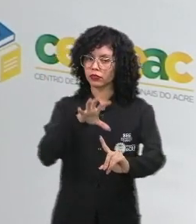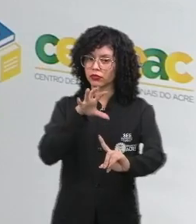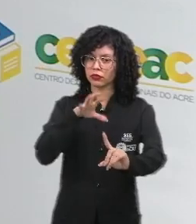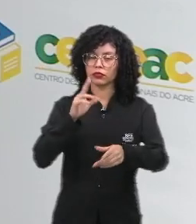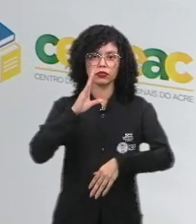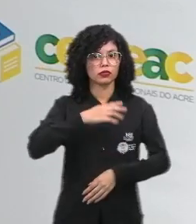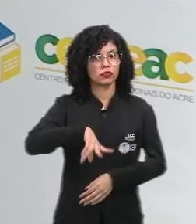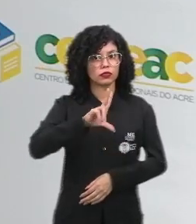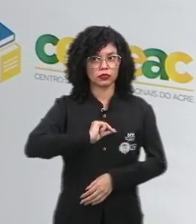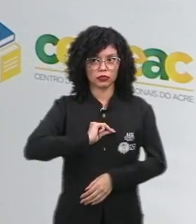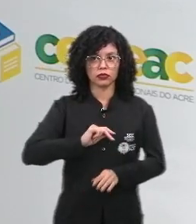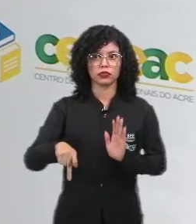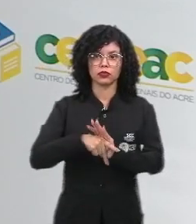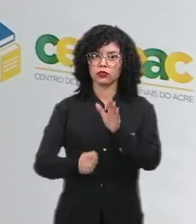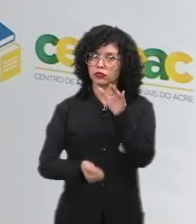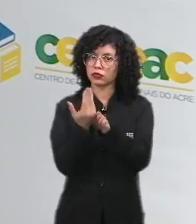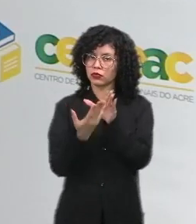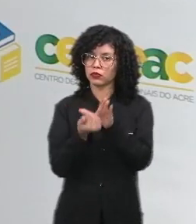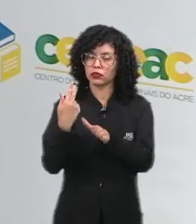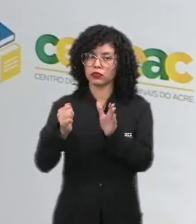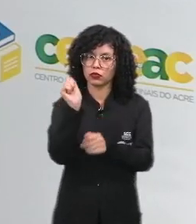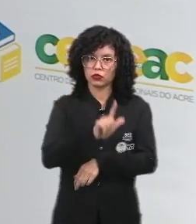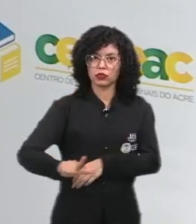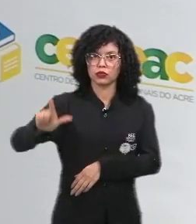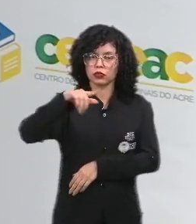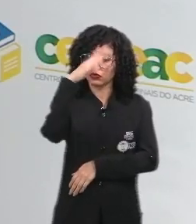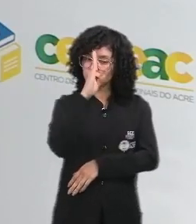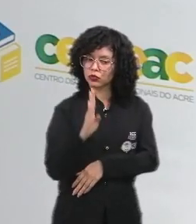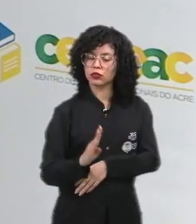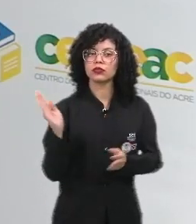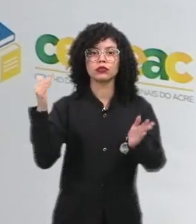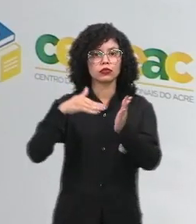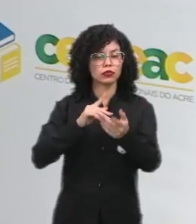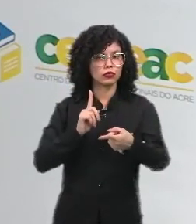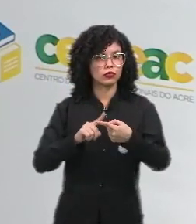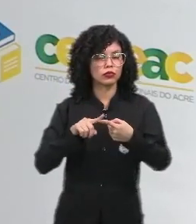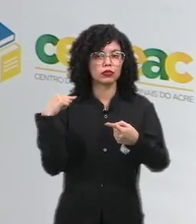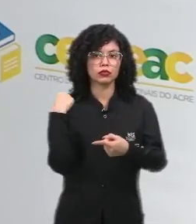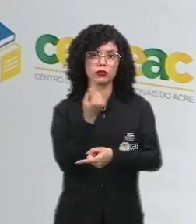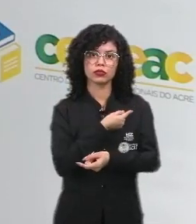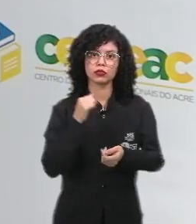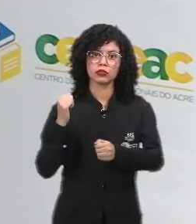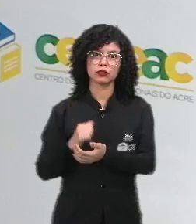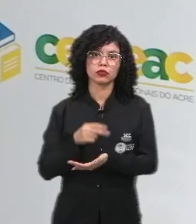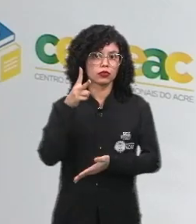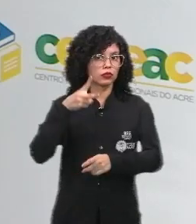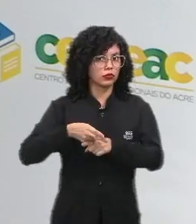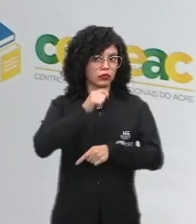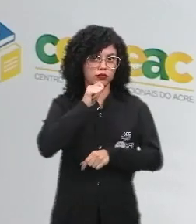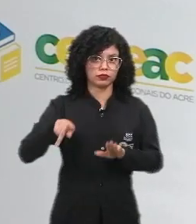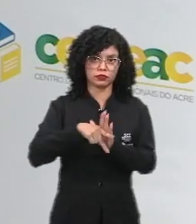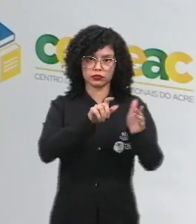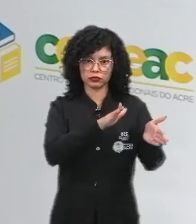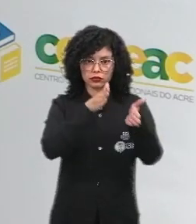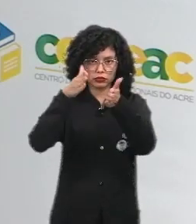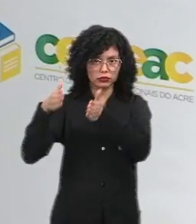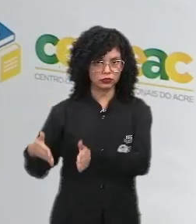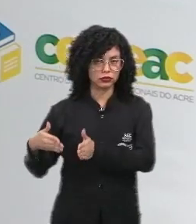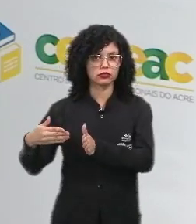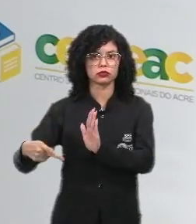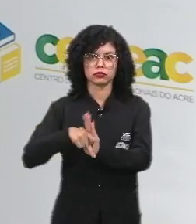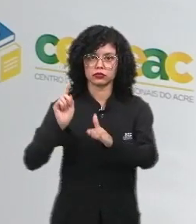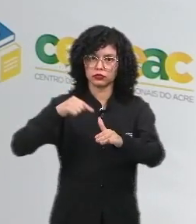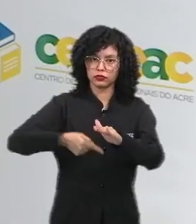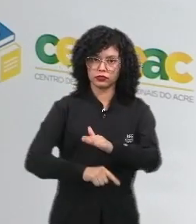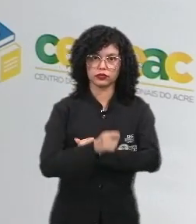dos portugueses na produção literária brasileira, até porque nós faremos um recorte e esse aprofundamento é